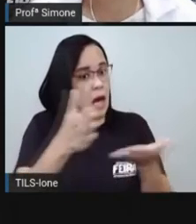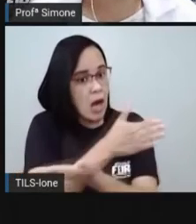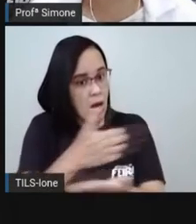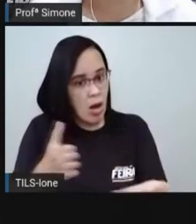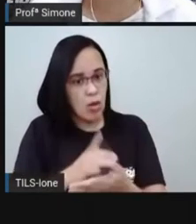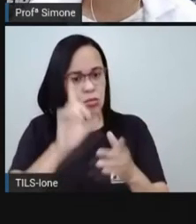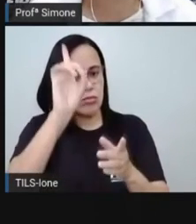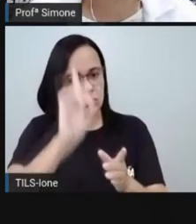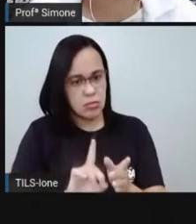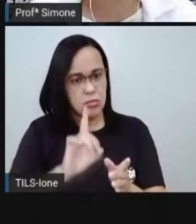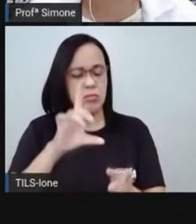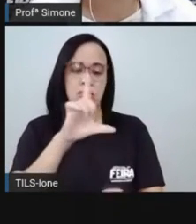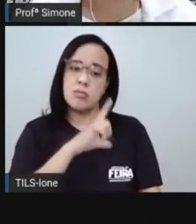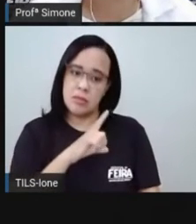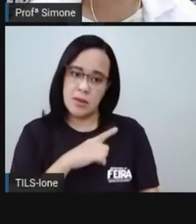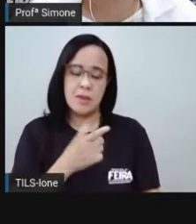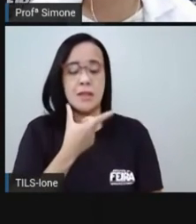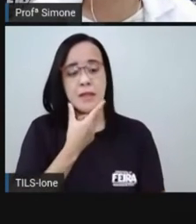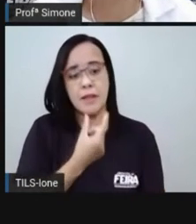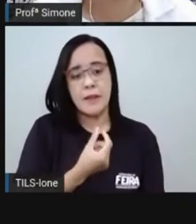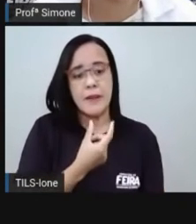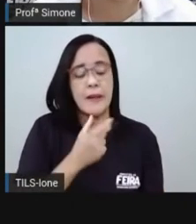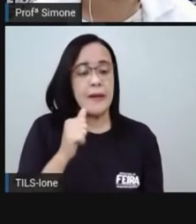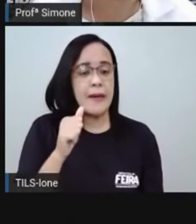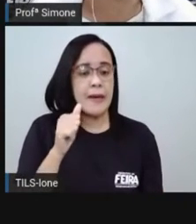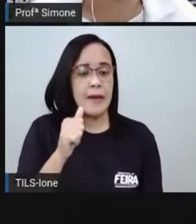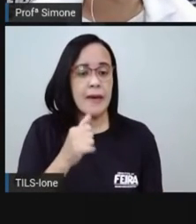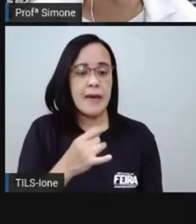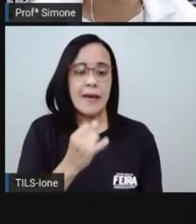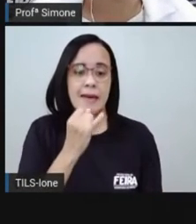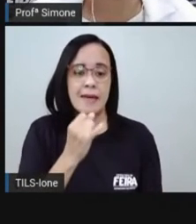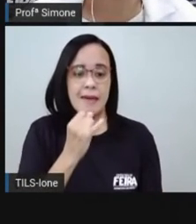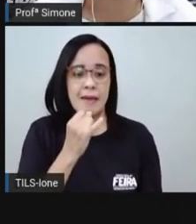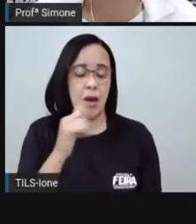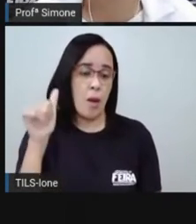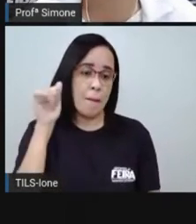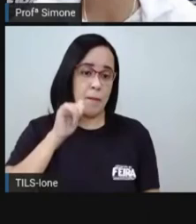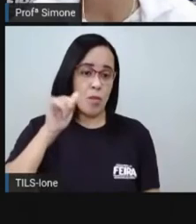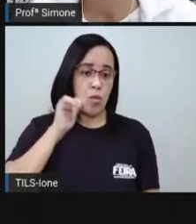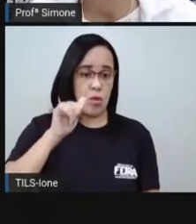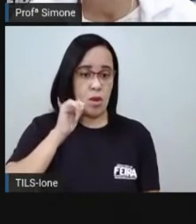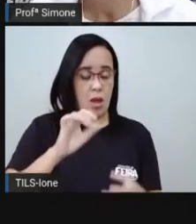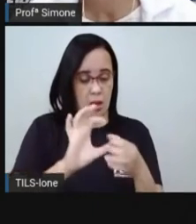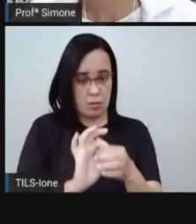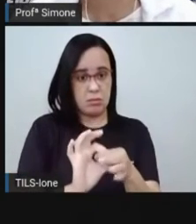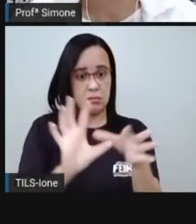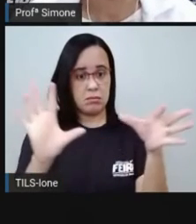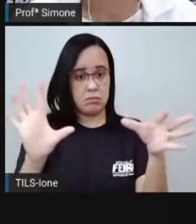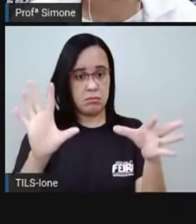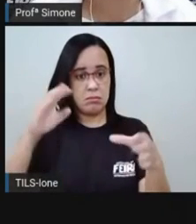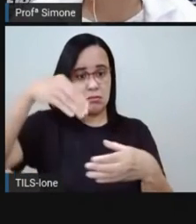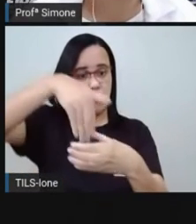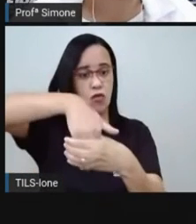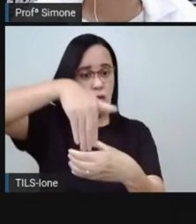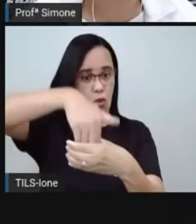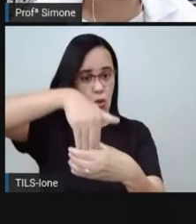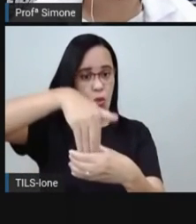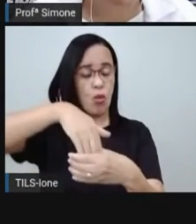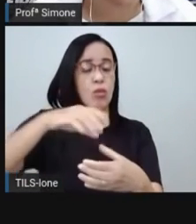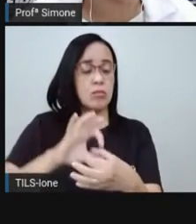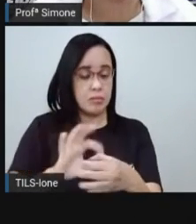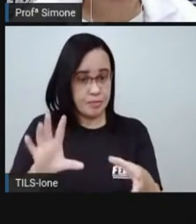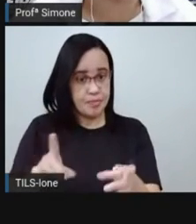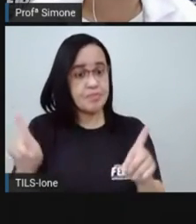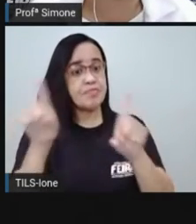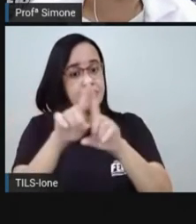mulheres pela primeira vez na história do Brasil puderam votar e ser votadas, foi criada as leis do